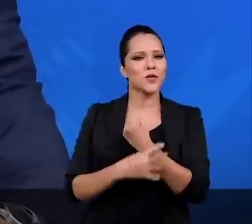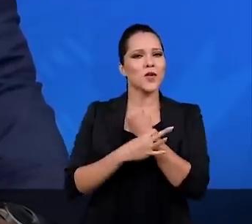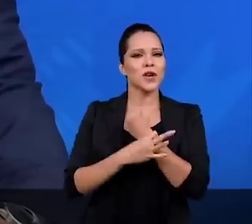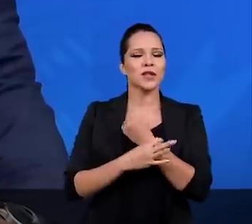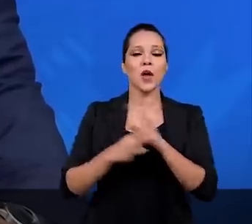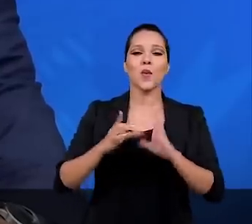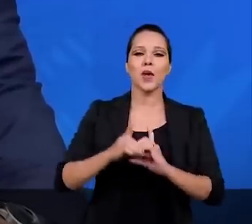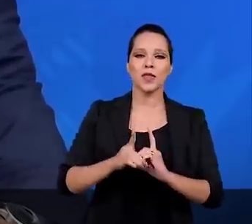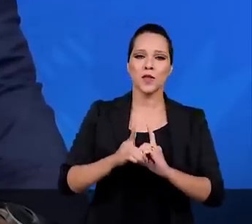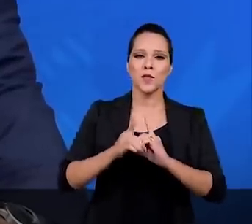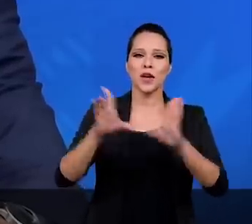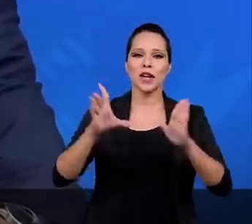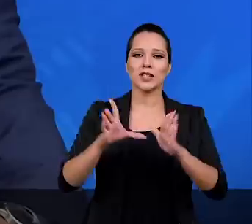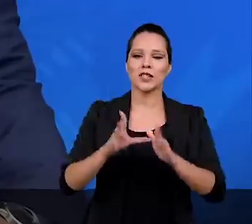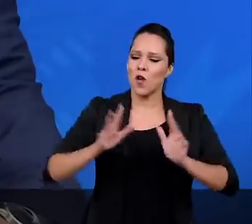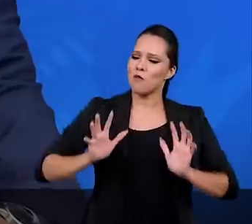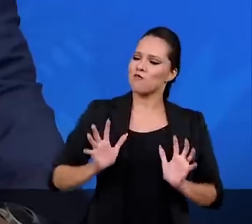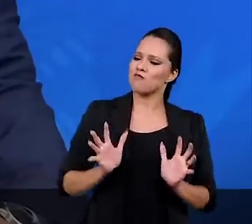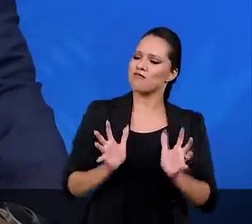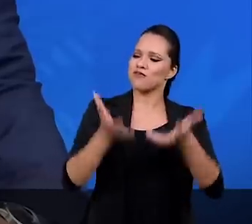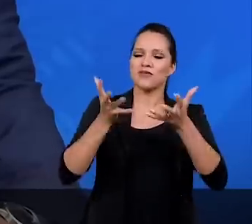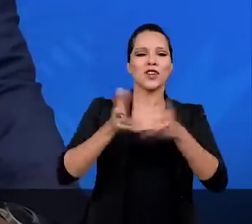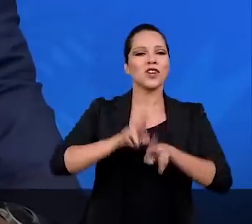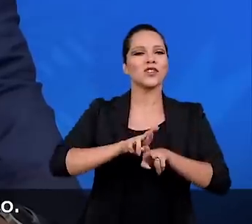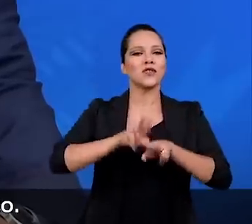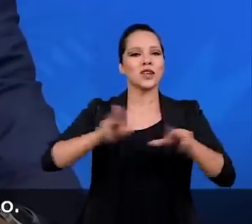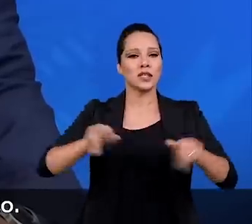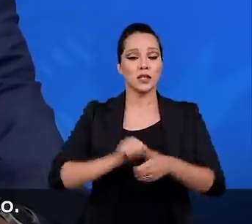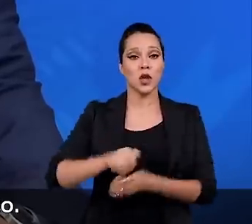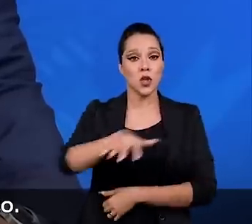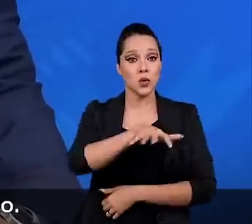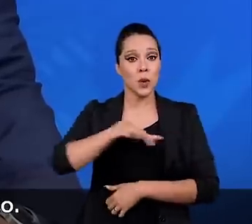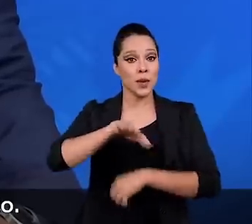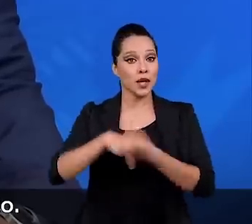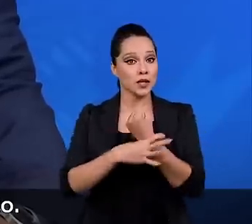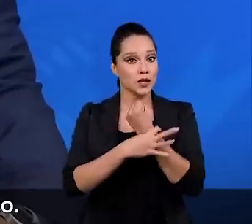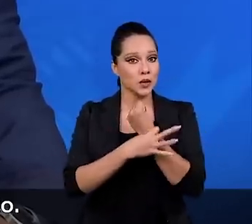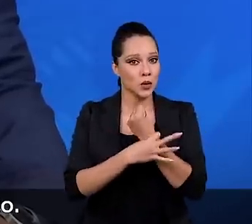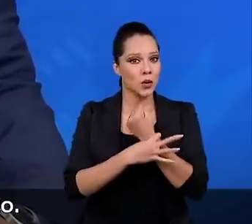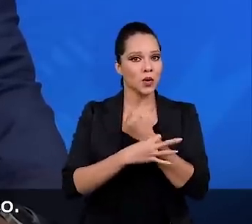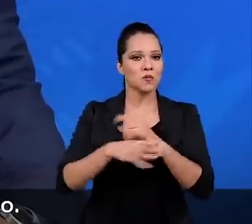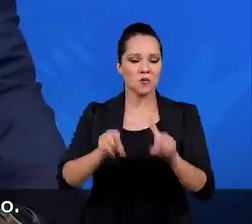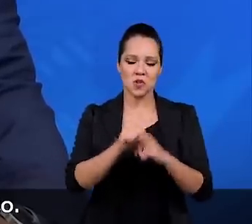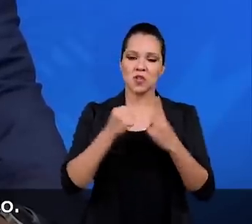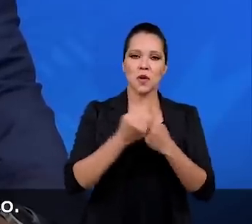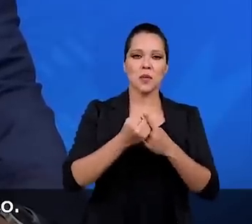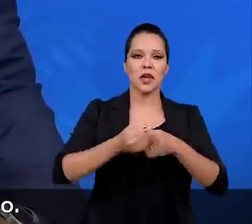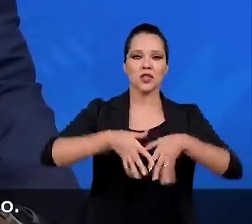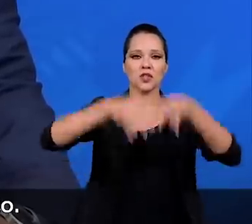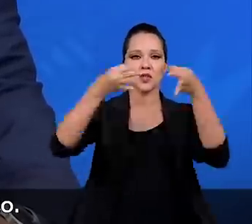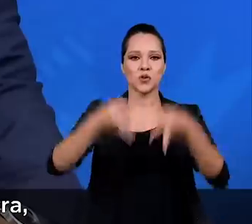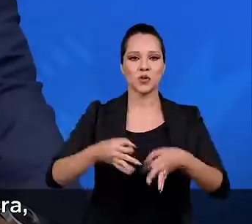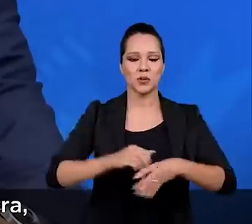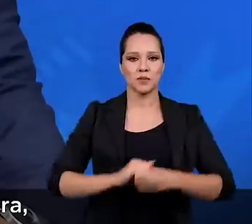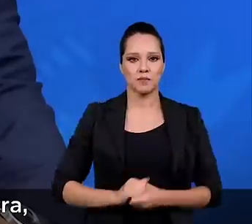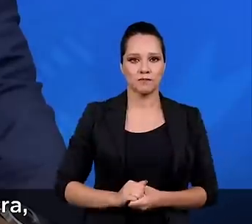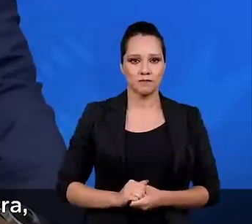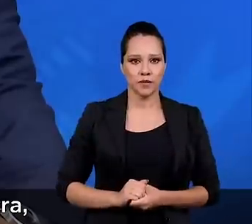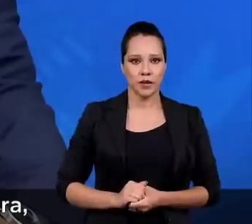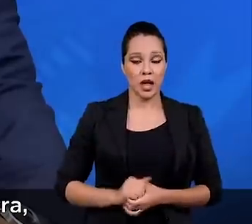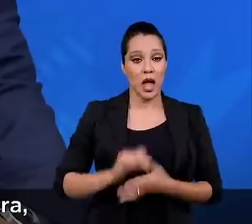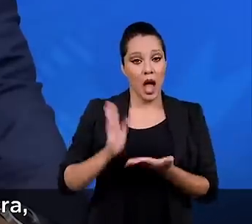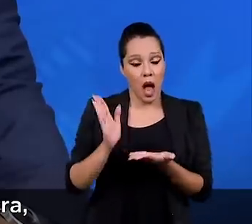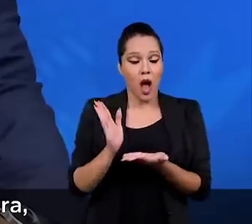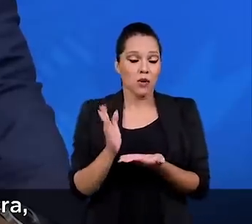uma democracia pujante e plural em um ambiente seguro e socialmente justo. Aos que